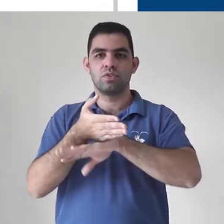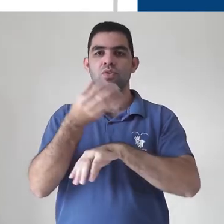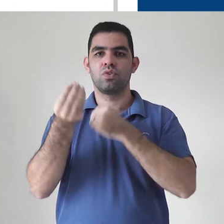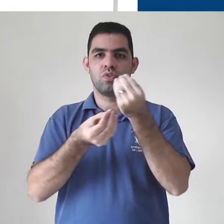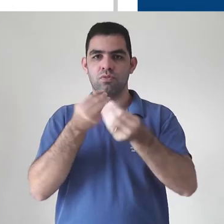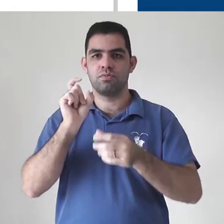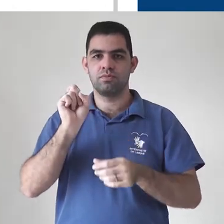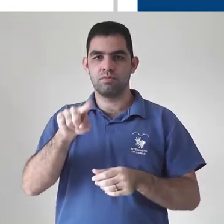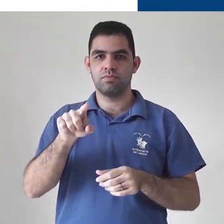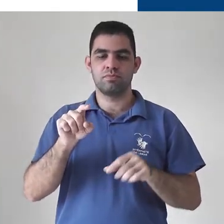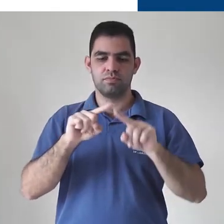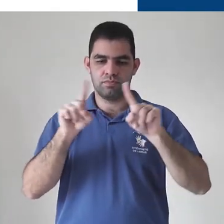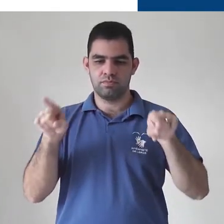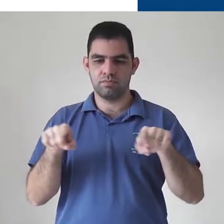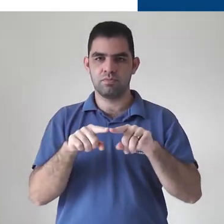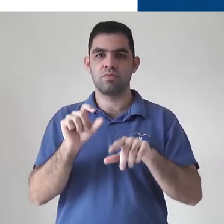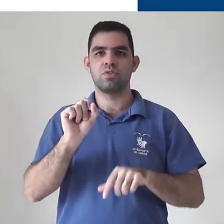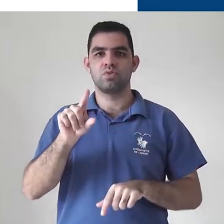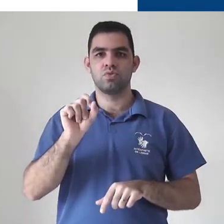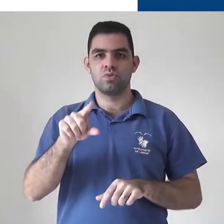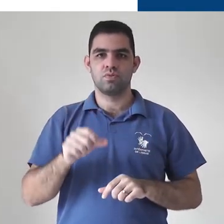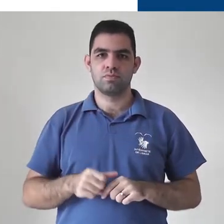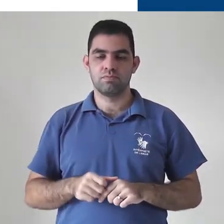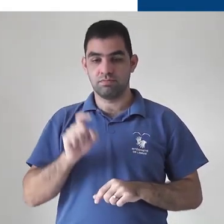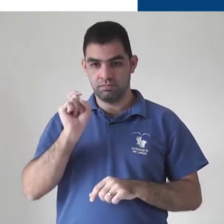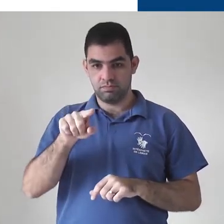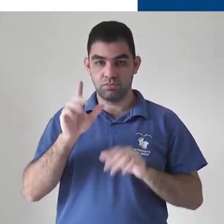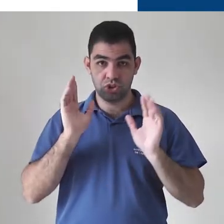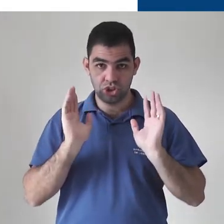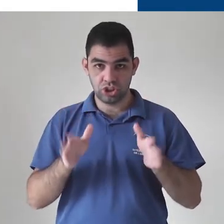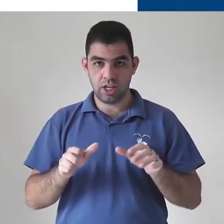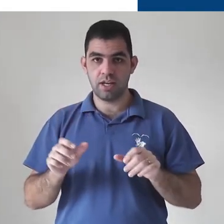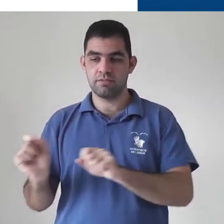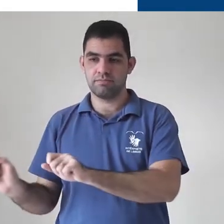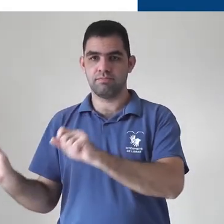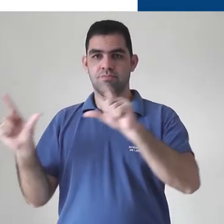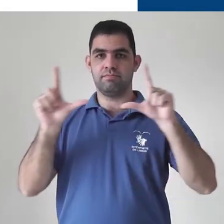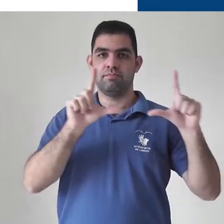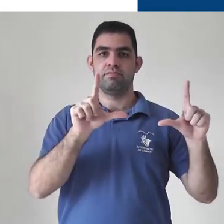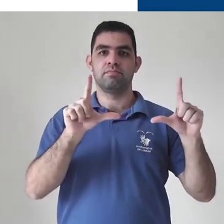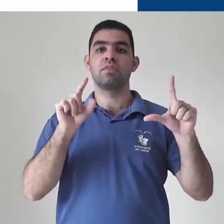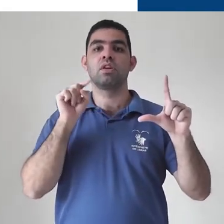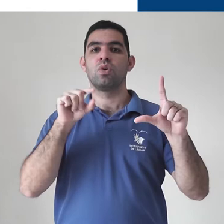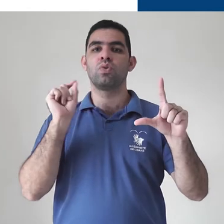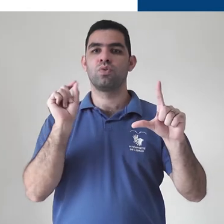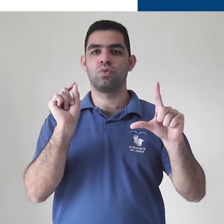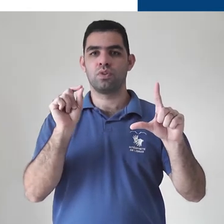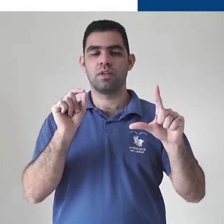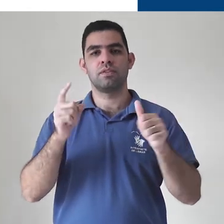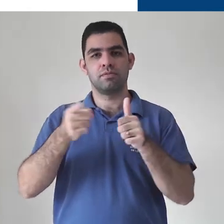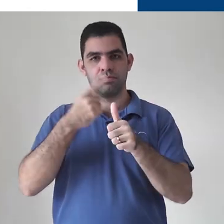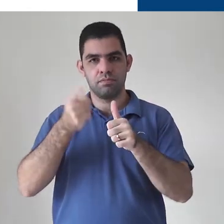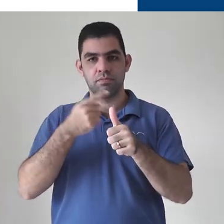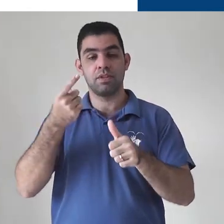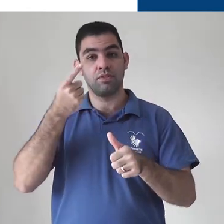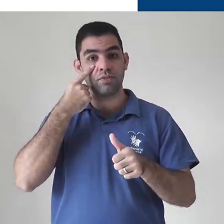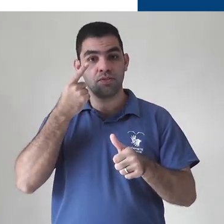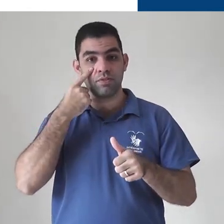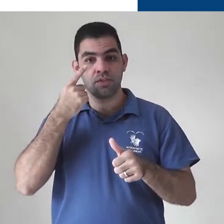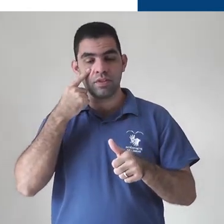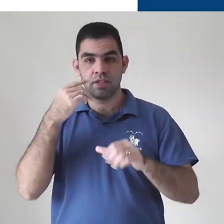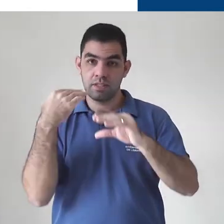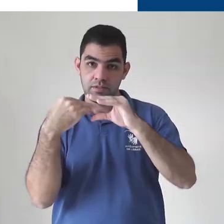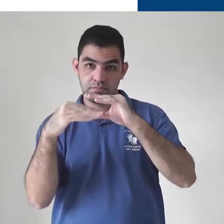Participar, na caixa azul. Assim que clicar você será direcionado para uma outra tela. Nela você deve primeiramente